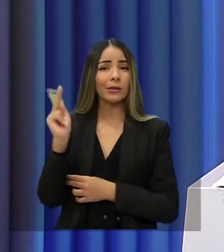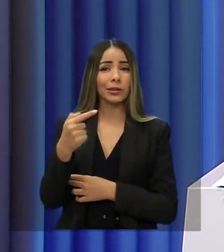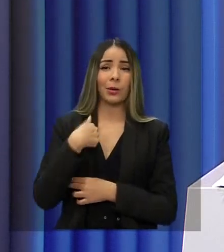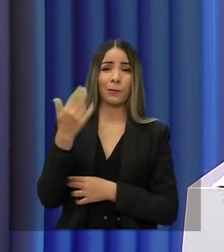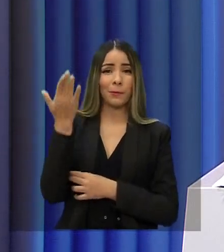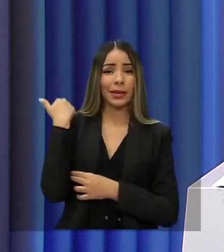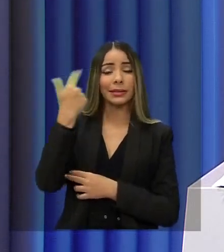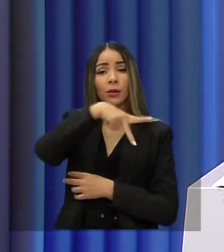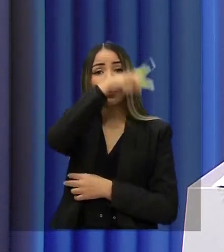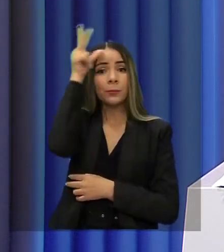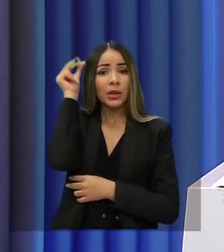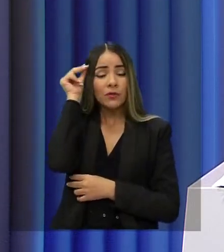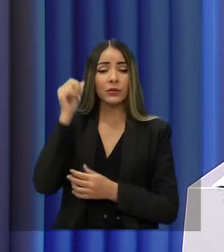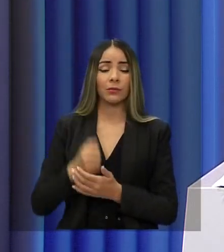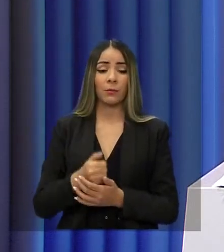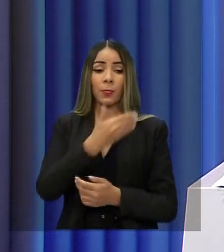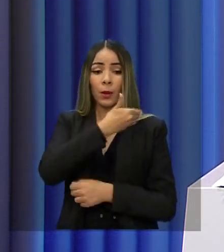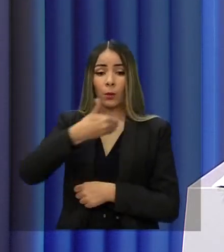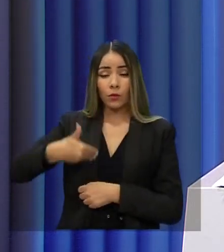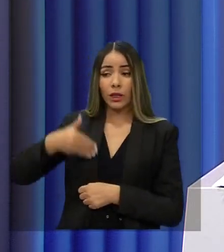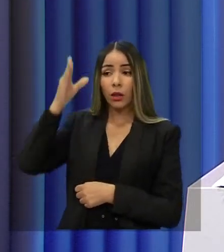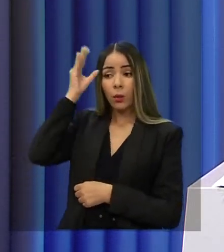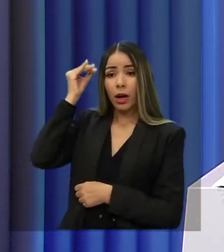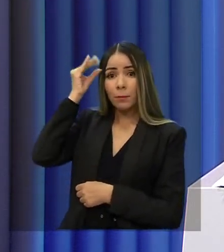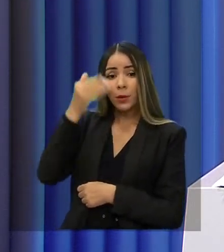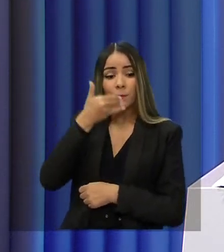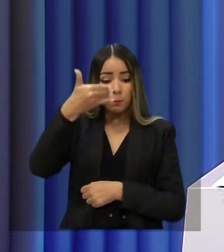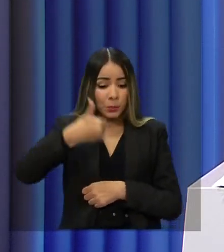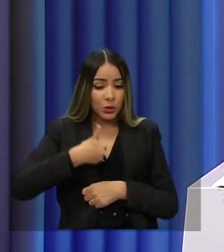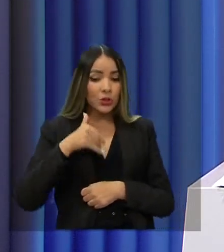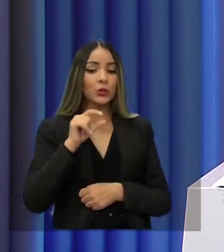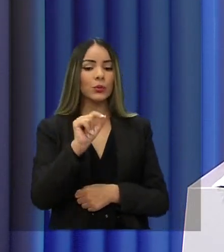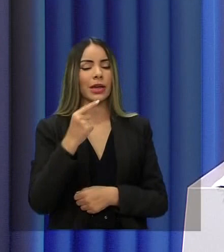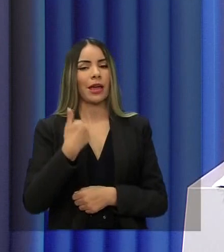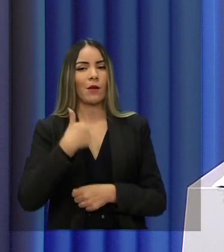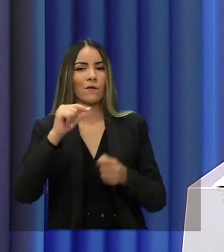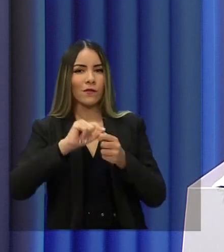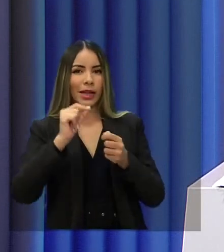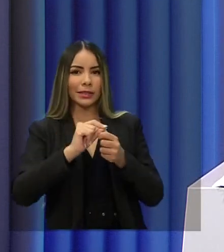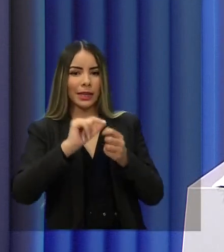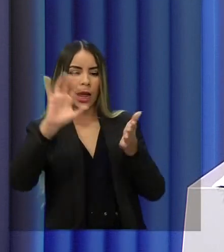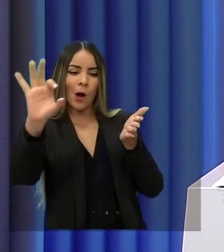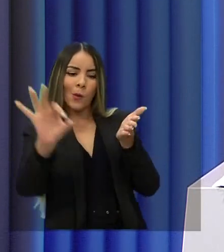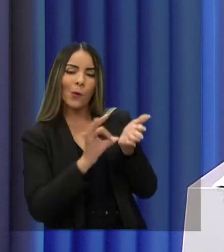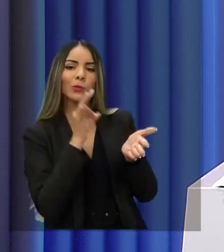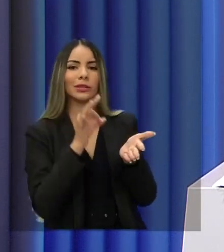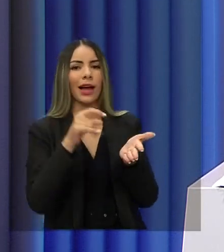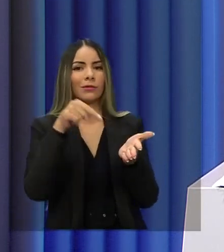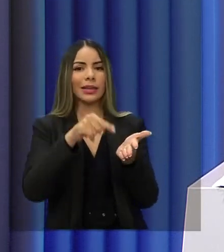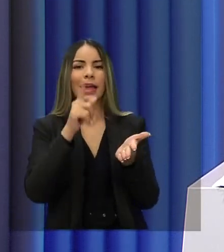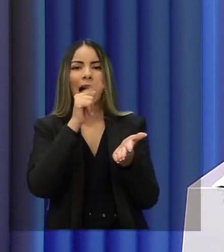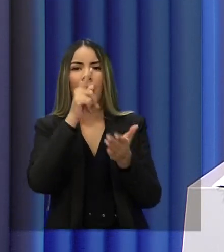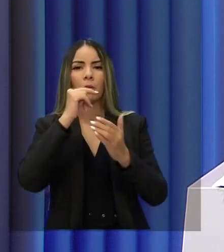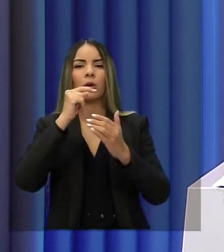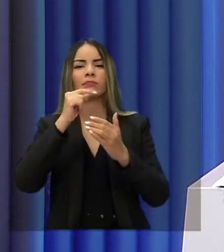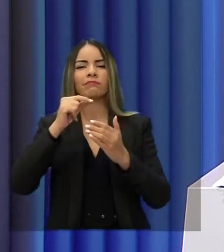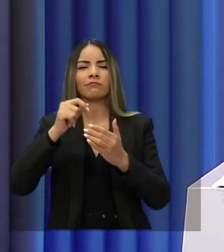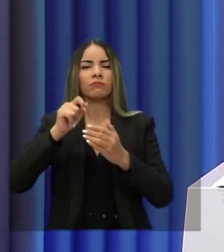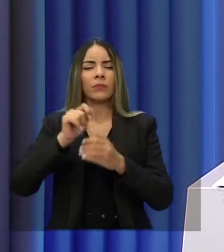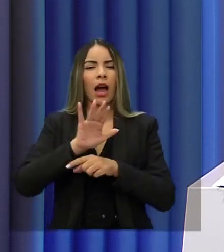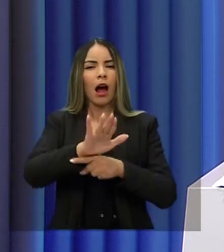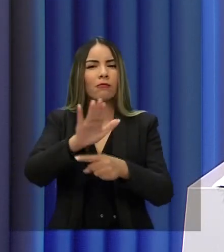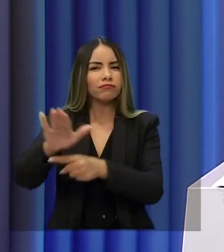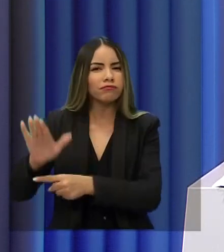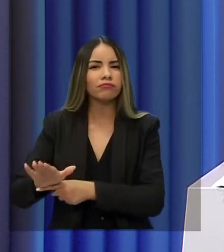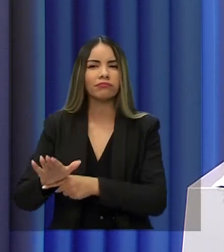prefeito, o governador Camilo me pediu que eu pudesse fazer um contrato de concessão da água em Fortaleza, que é o que subsidia